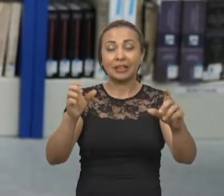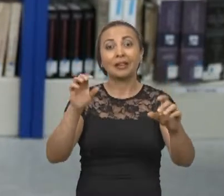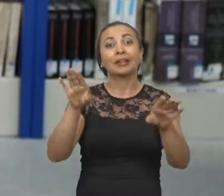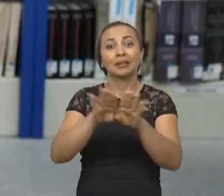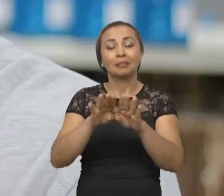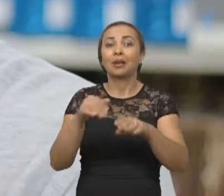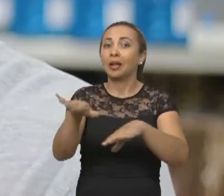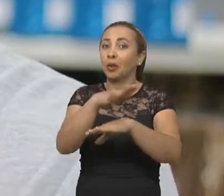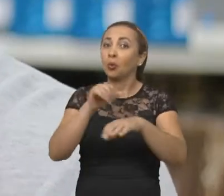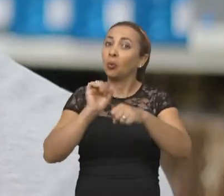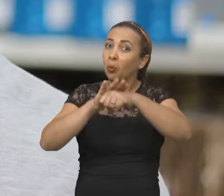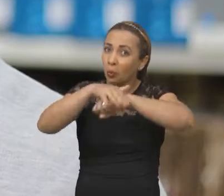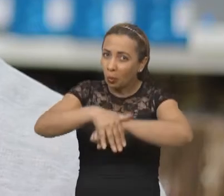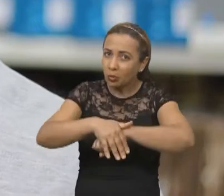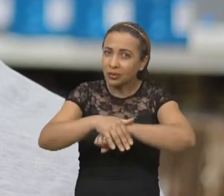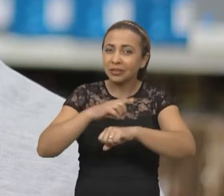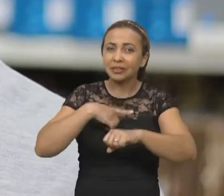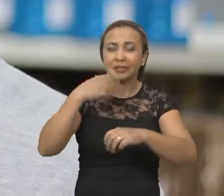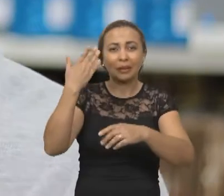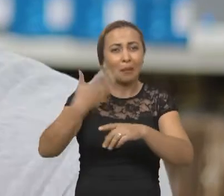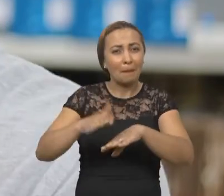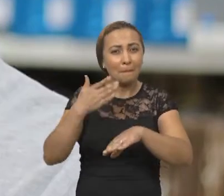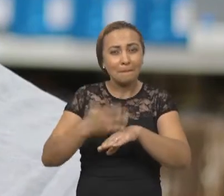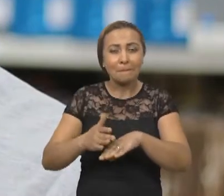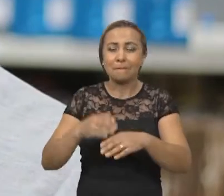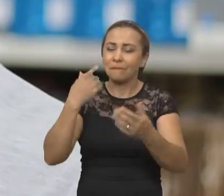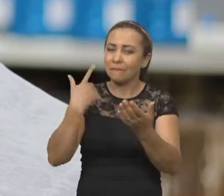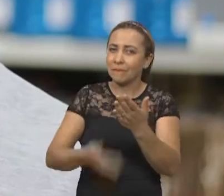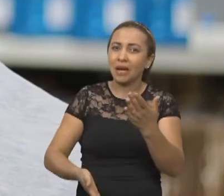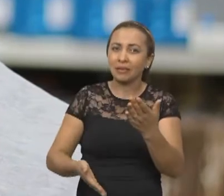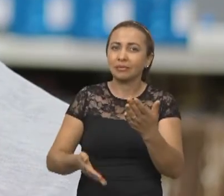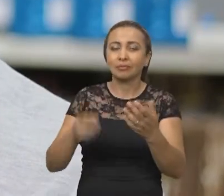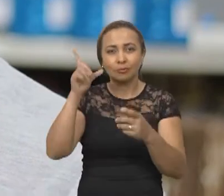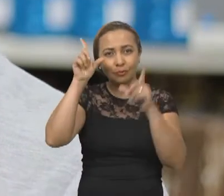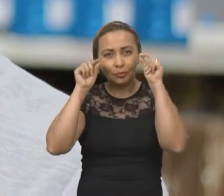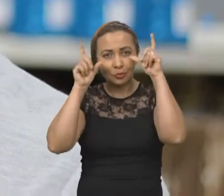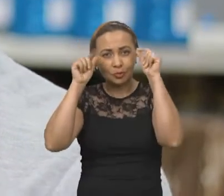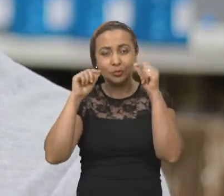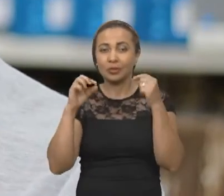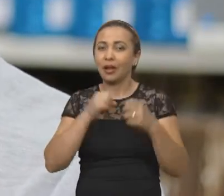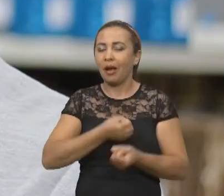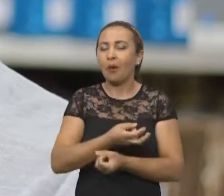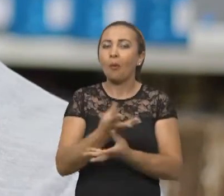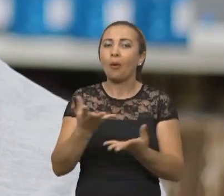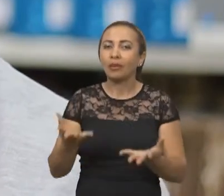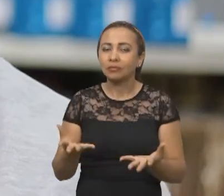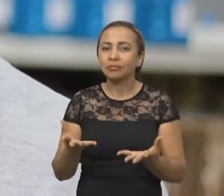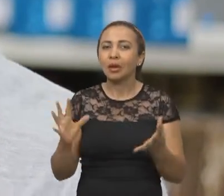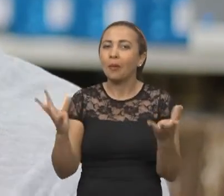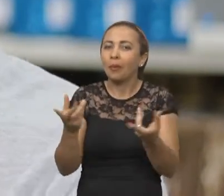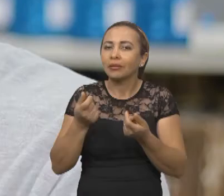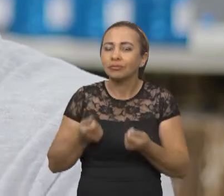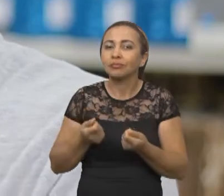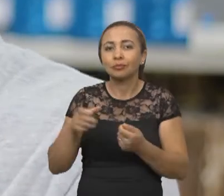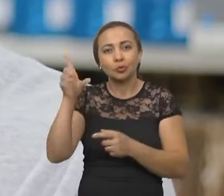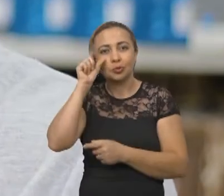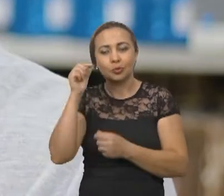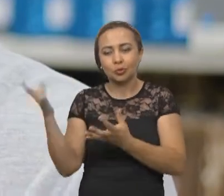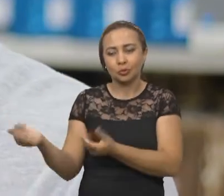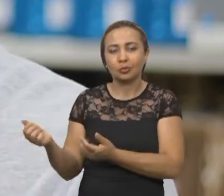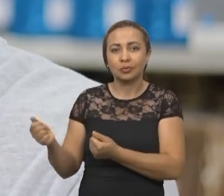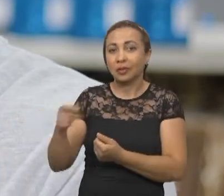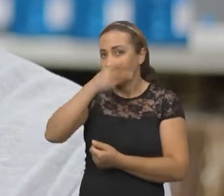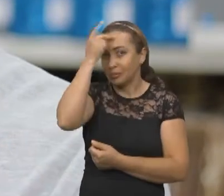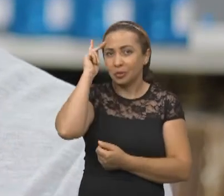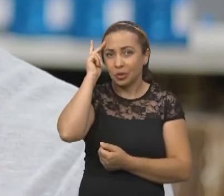períodos noturnos, podem oferecer um prejuízo para o tempo de sono e a qualidade dos sonos de jovens. E a qualidade do sono dos jovens, e das